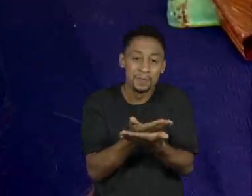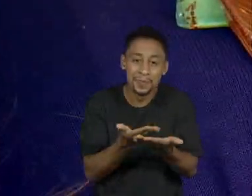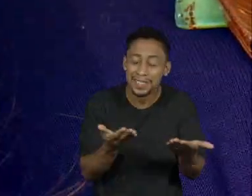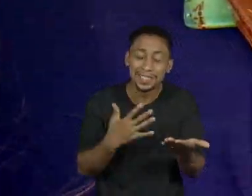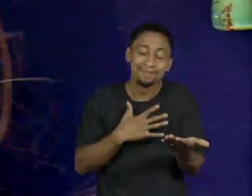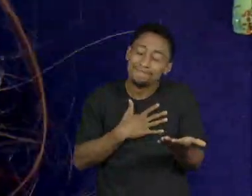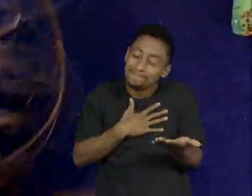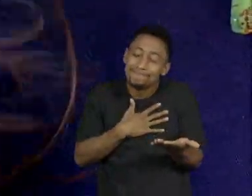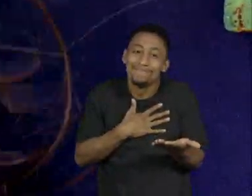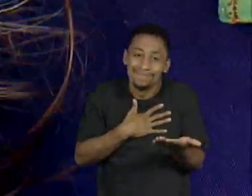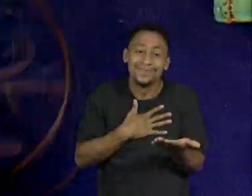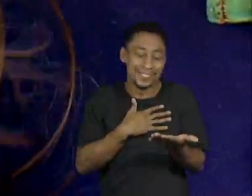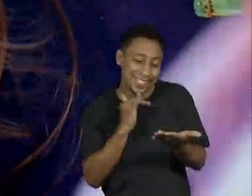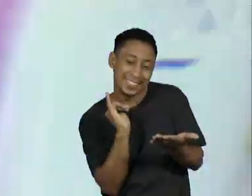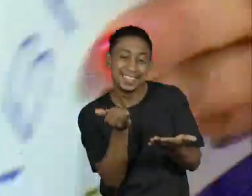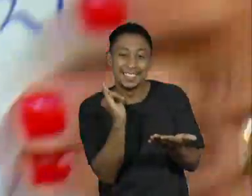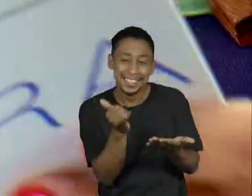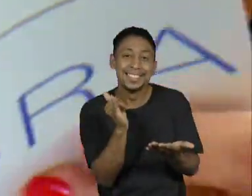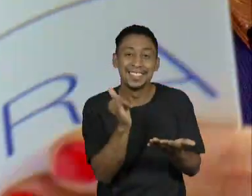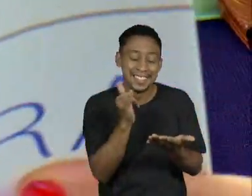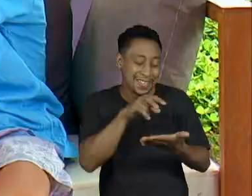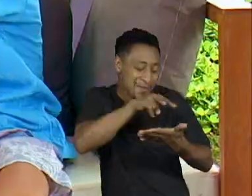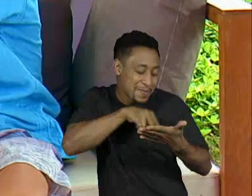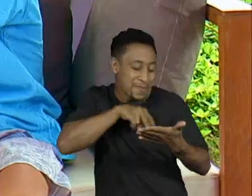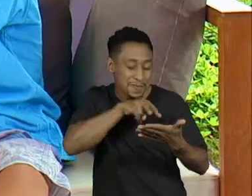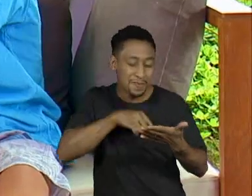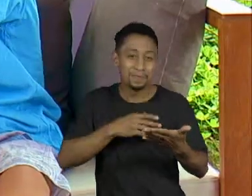Eu, minha mãe, invento um monte de histórias.